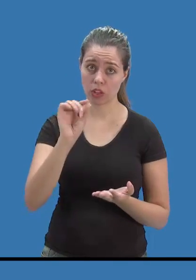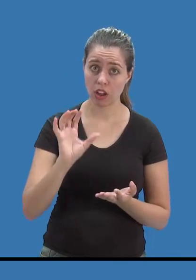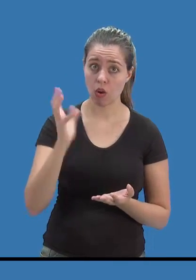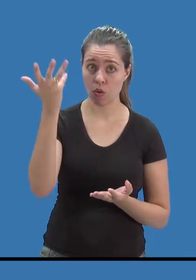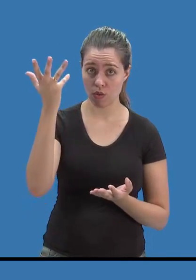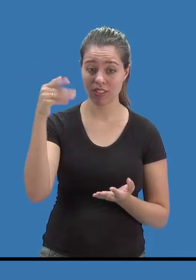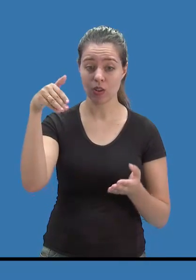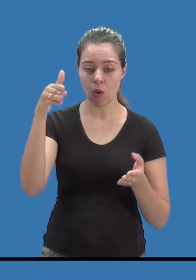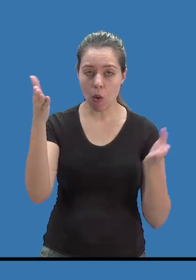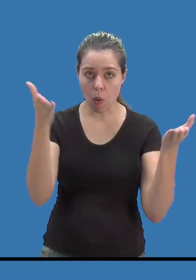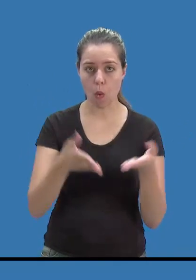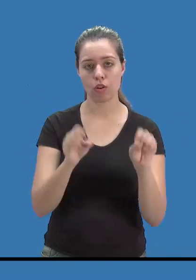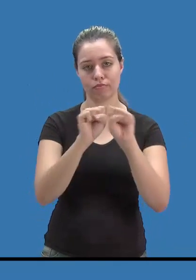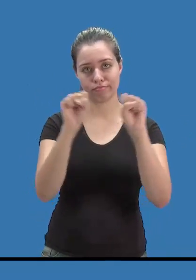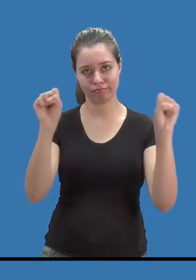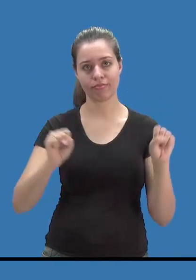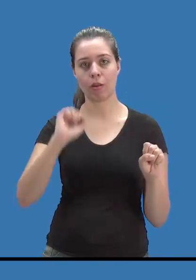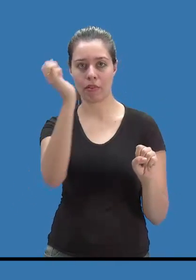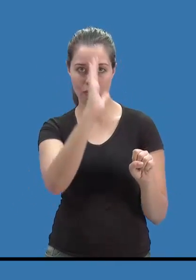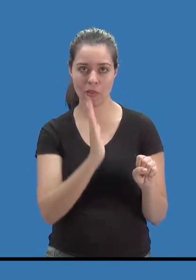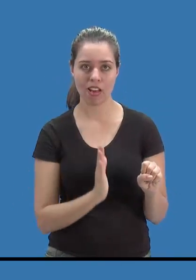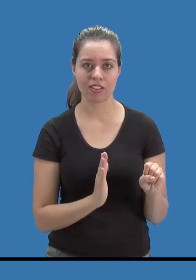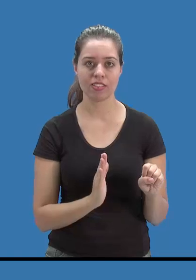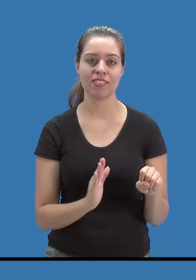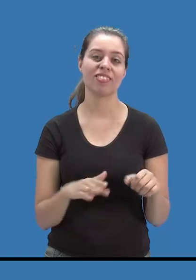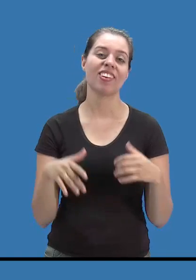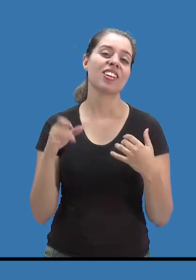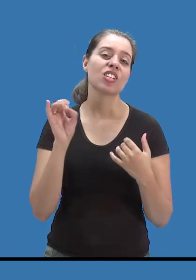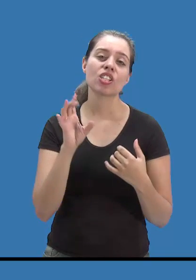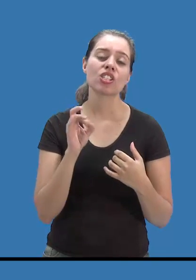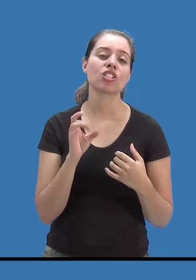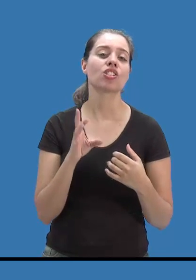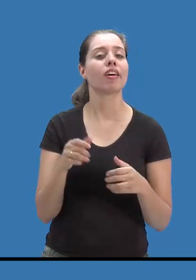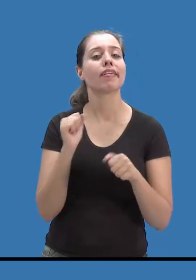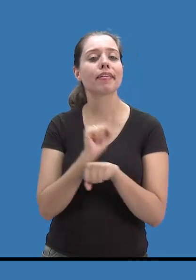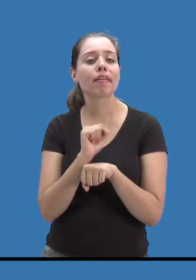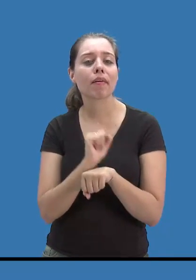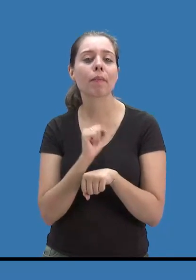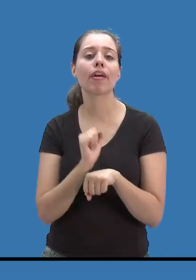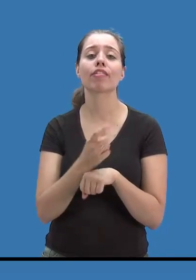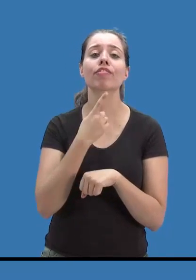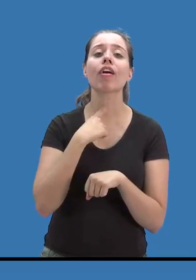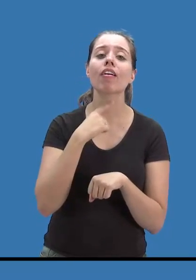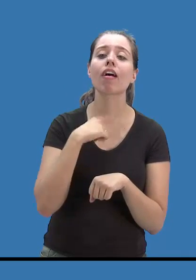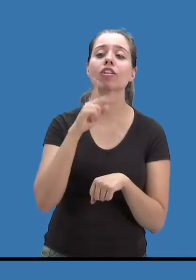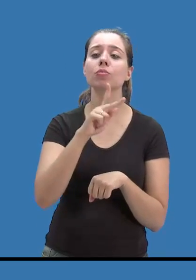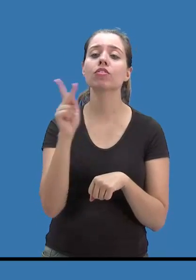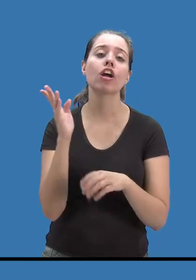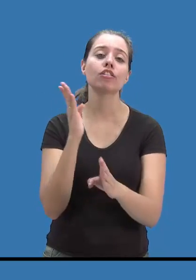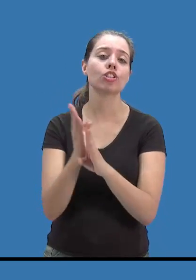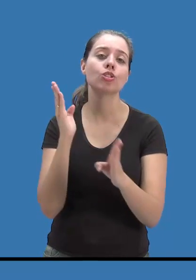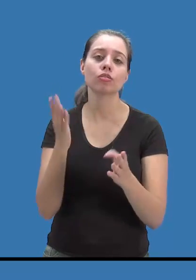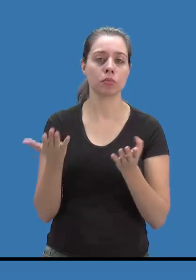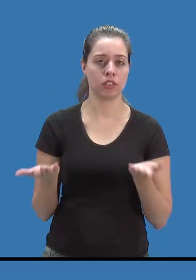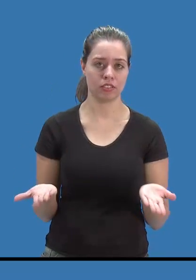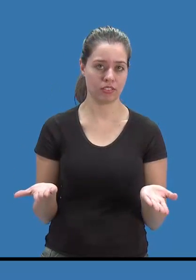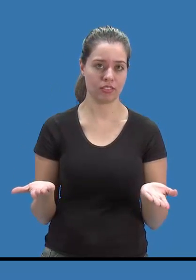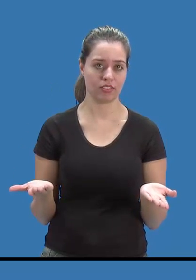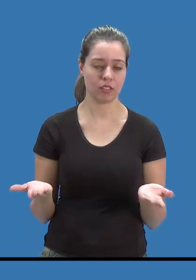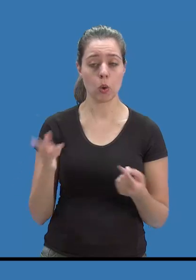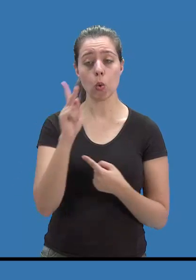acontece no sistema brasileiro hoje é que ele depende da vontade e do interesse do professor unicamente. Então,